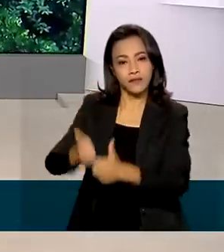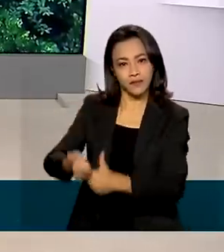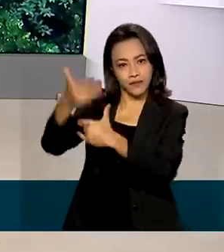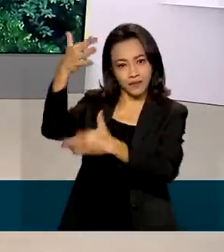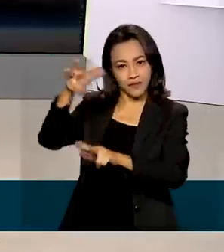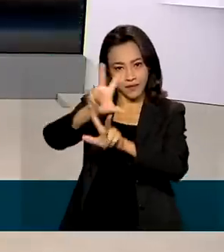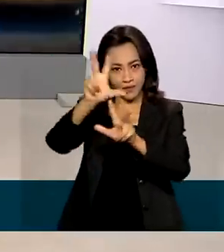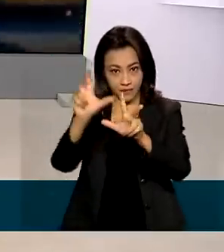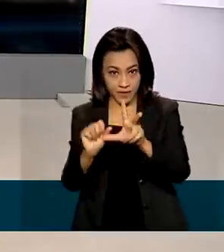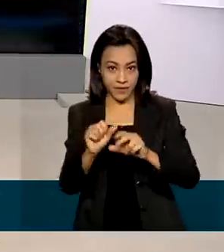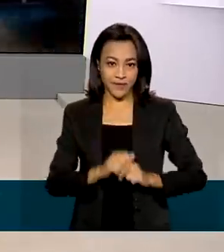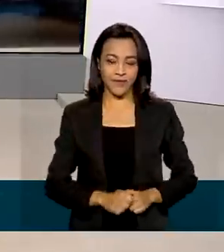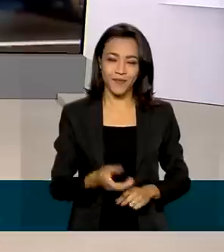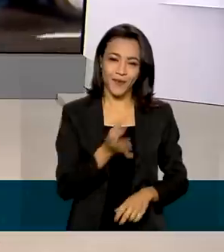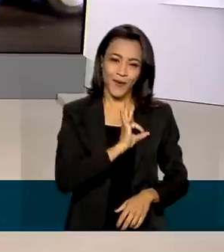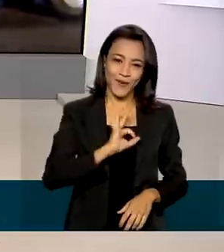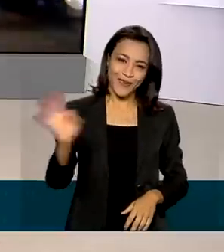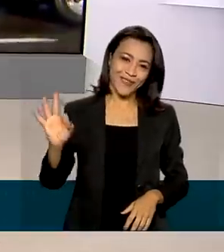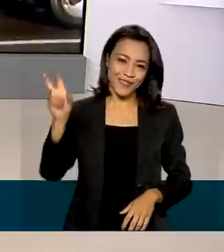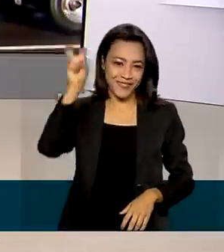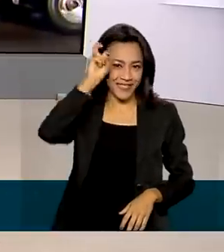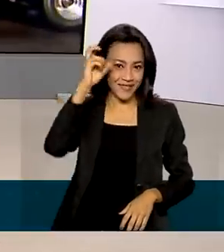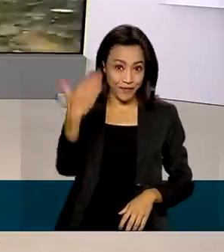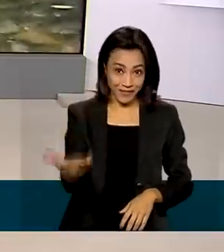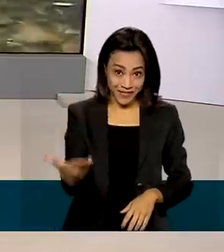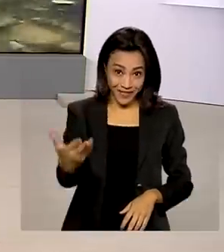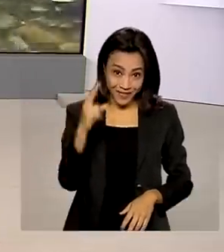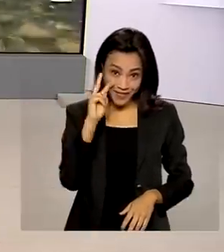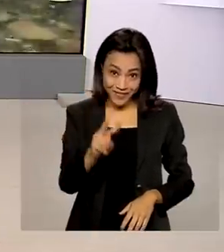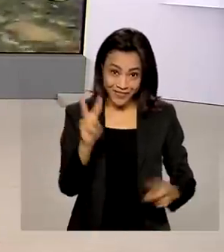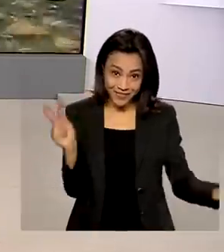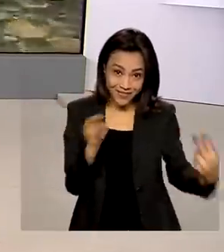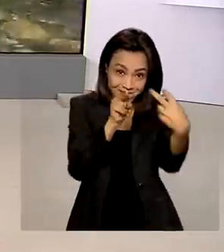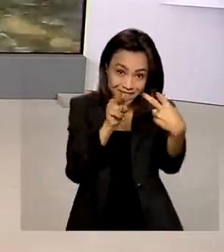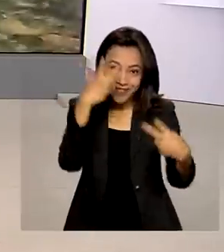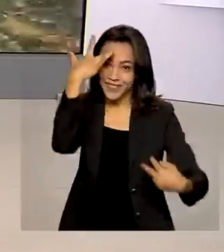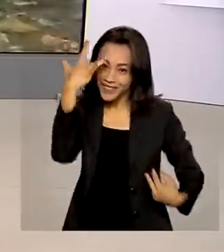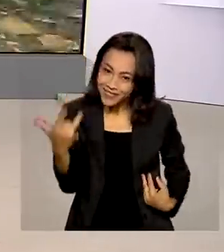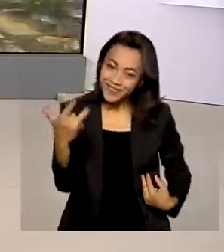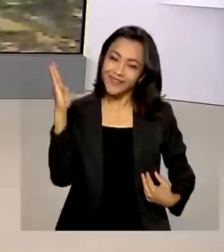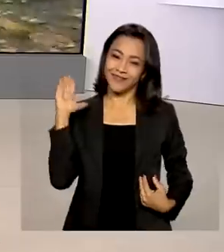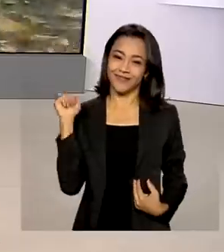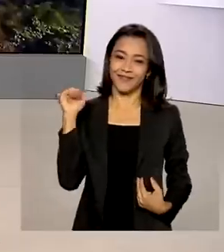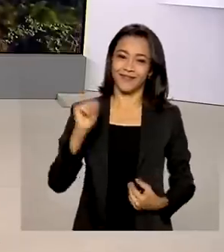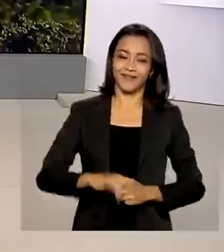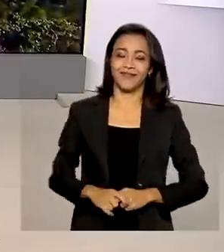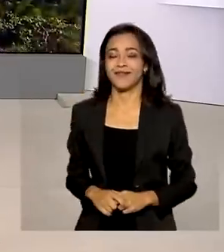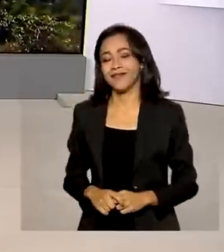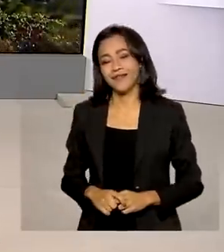da TV Brasil. Uma ótima quinta-feira para você. Nos encontramos de novo amanhã. Tchau!